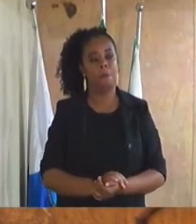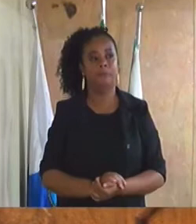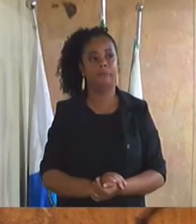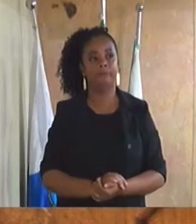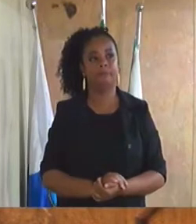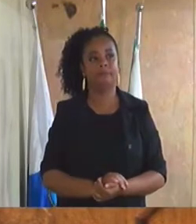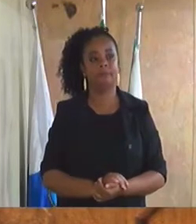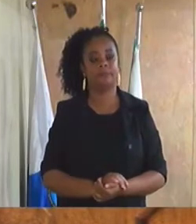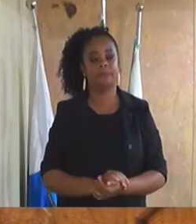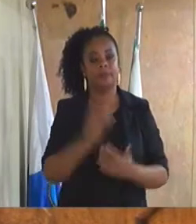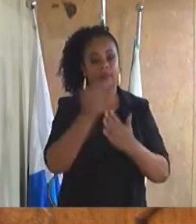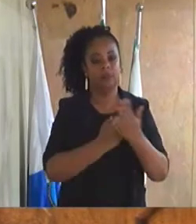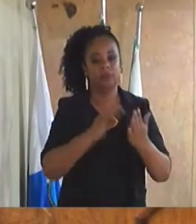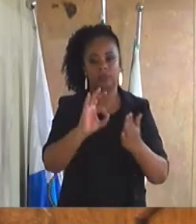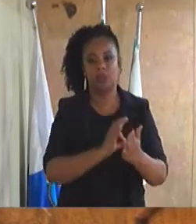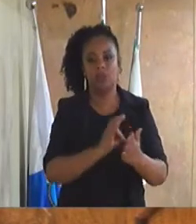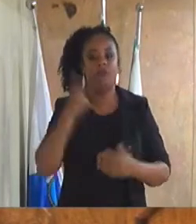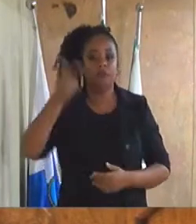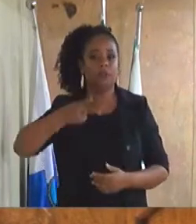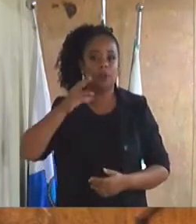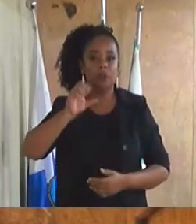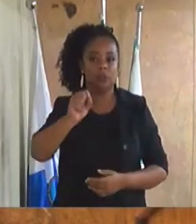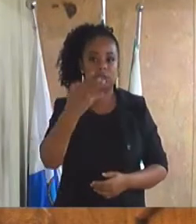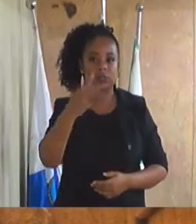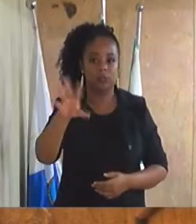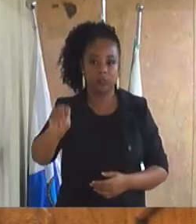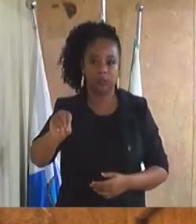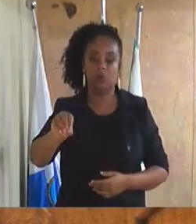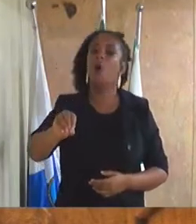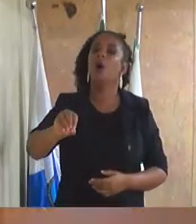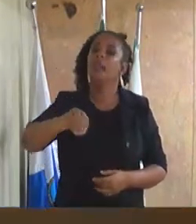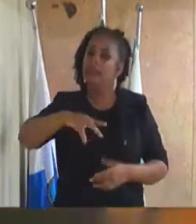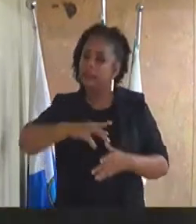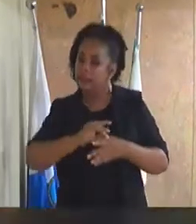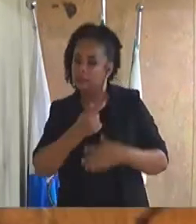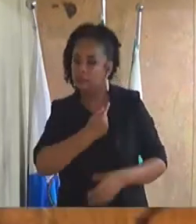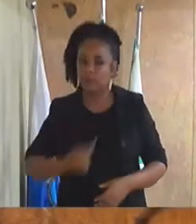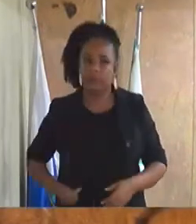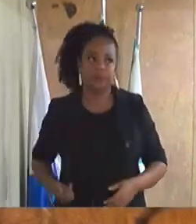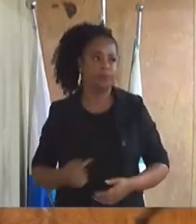por ordem de inscrição vereador Serginho e líder do governo